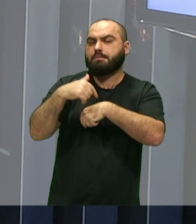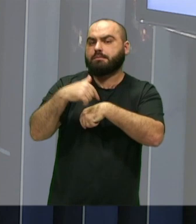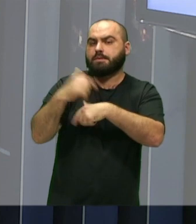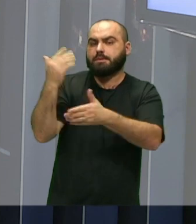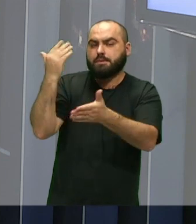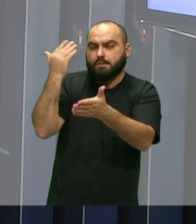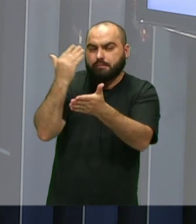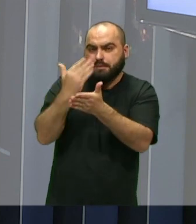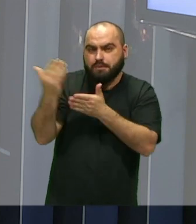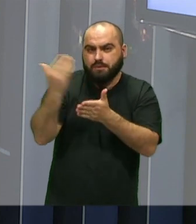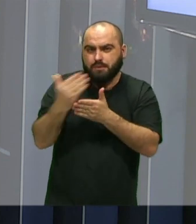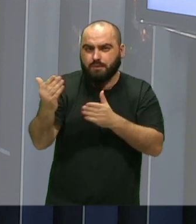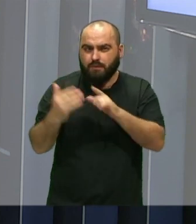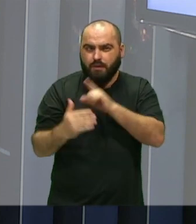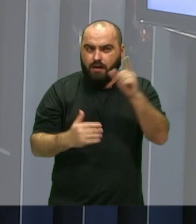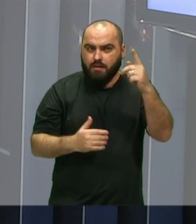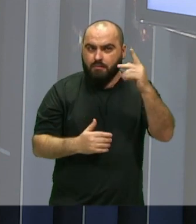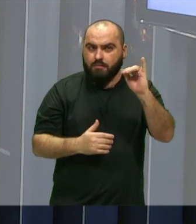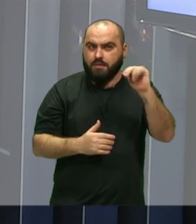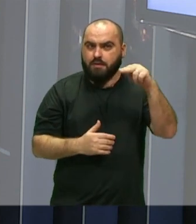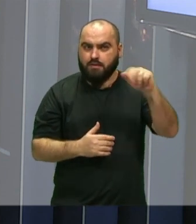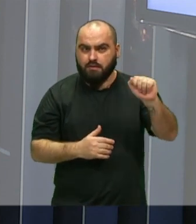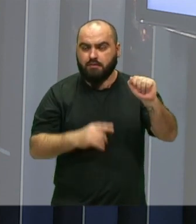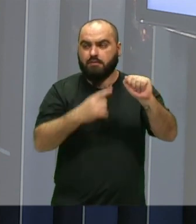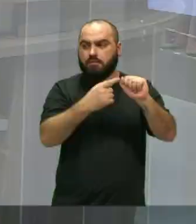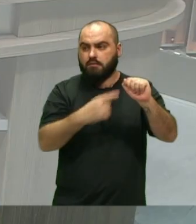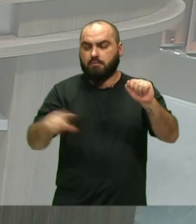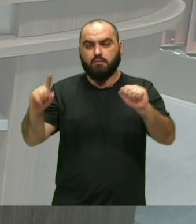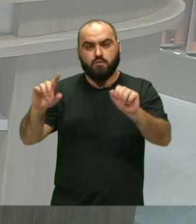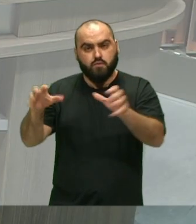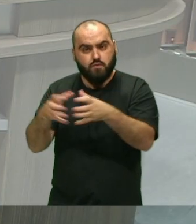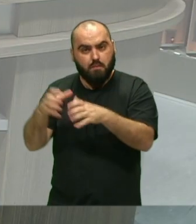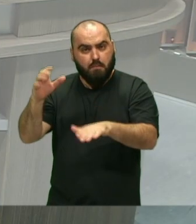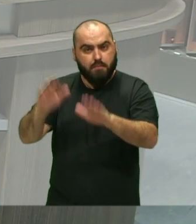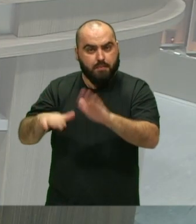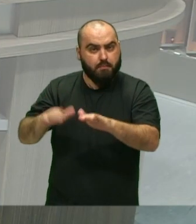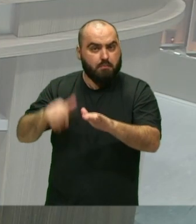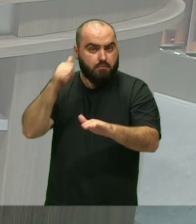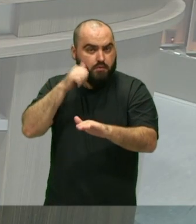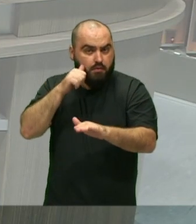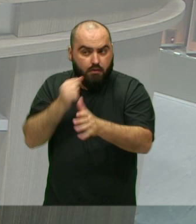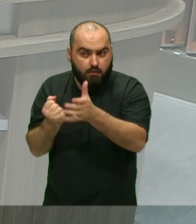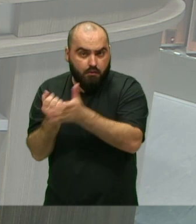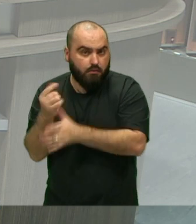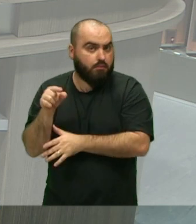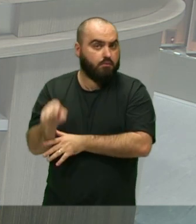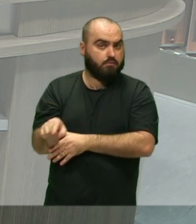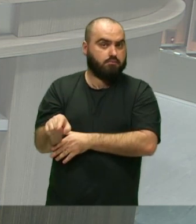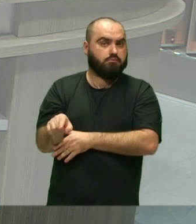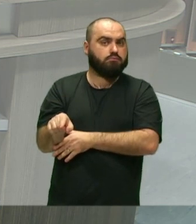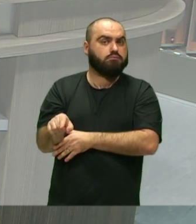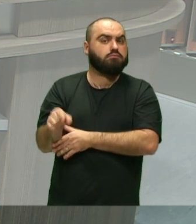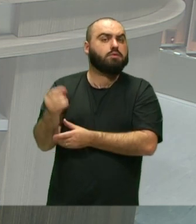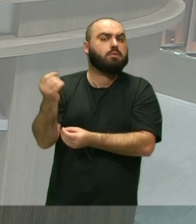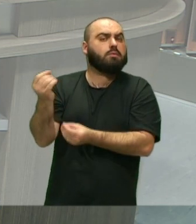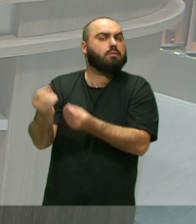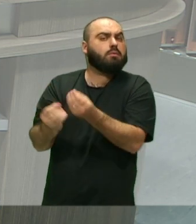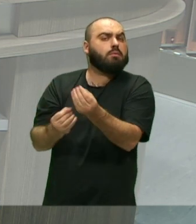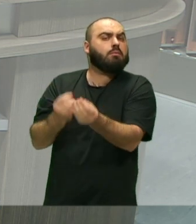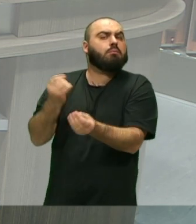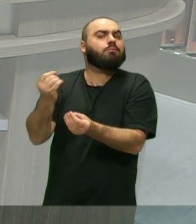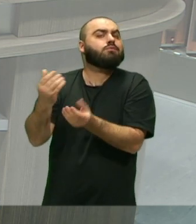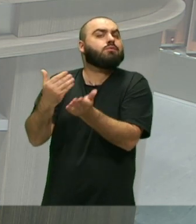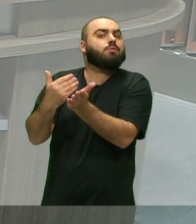o encanto do Pina Aí surgiu o baque mulher Dali A partir dali E como é que isso Começa a